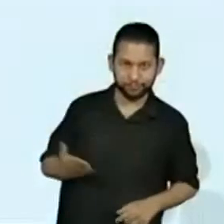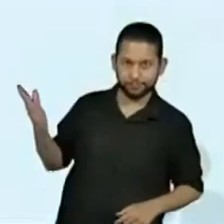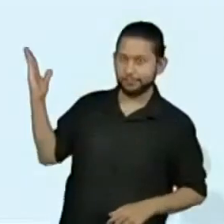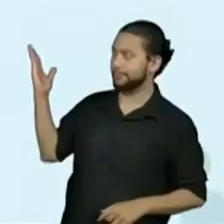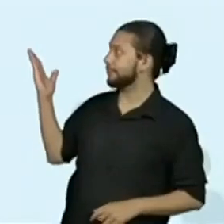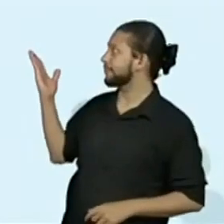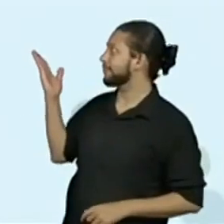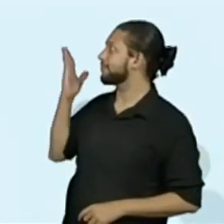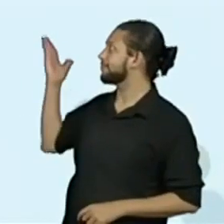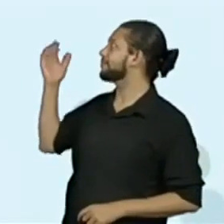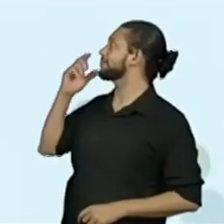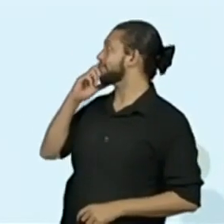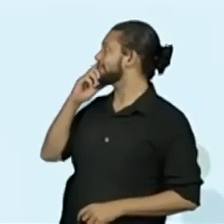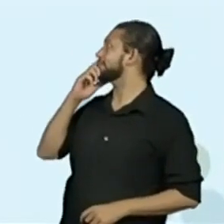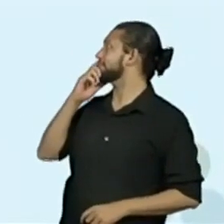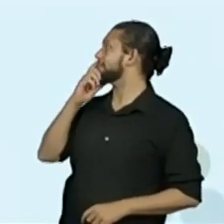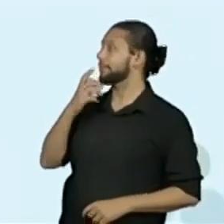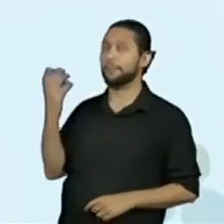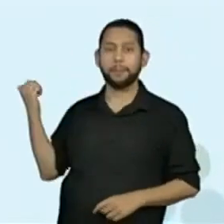Bom, já podemos ver.